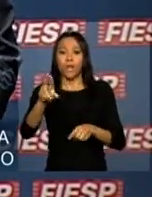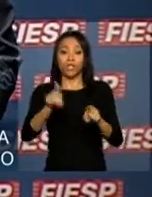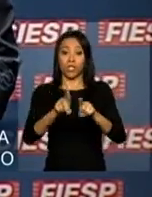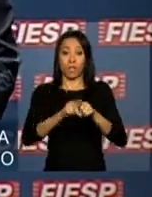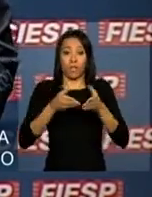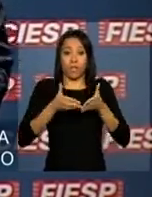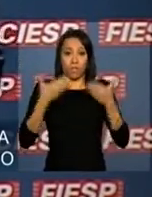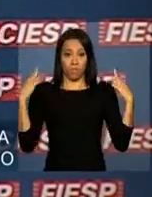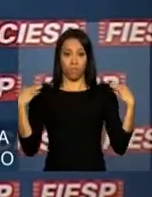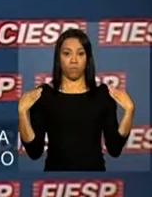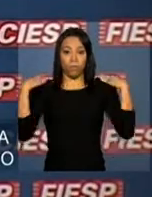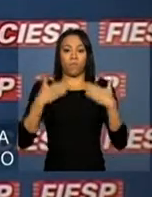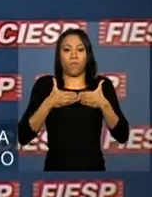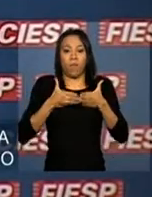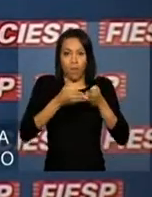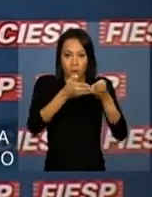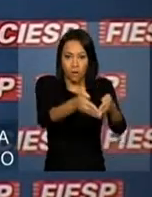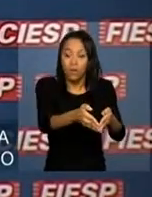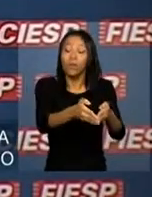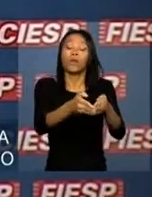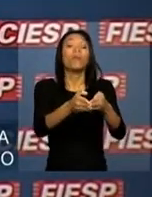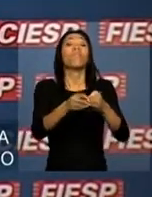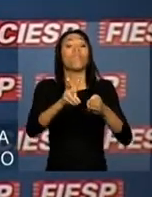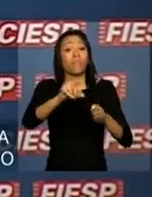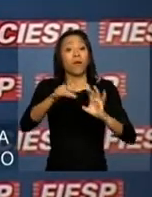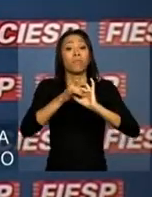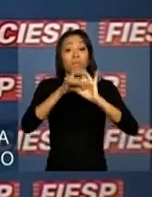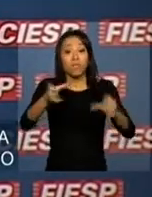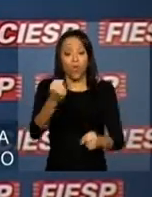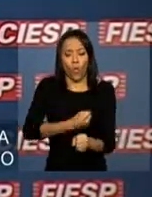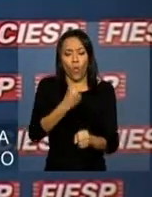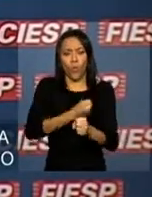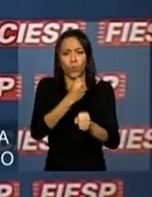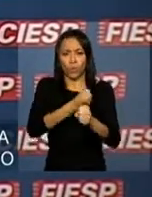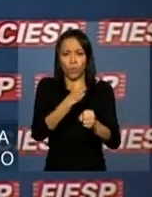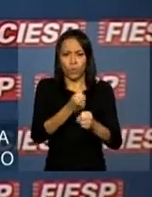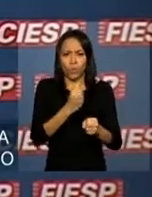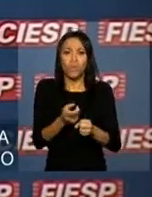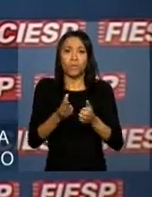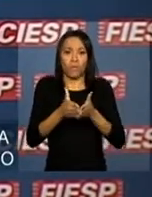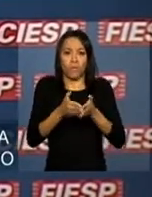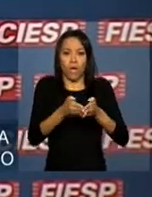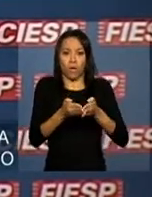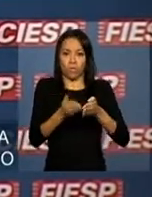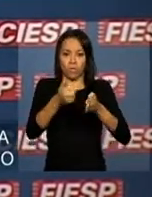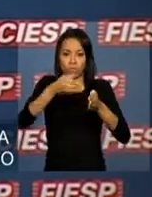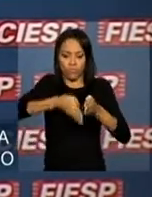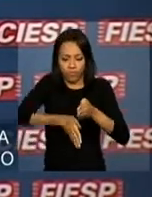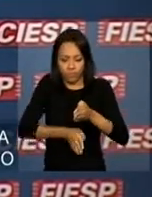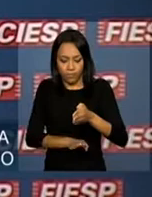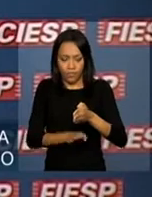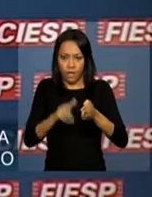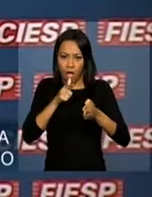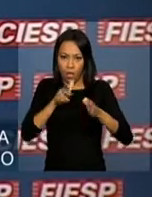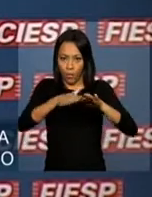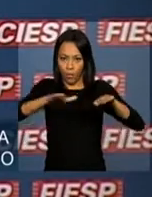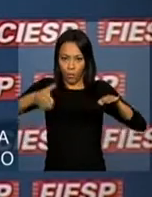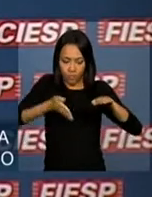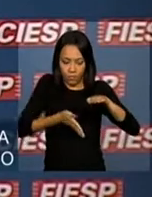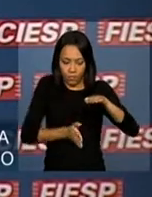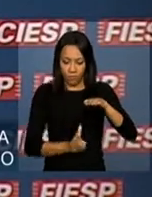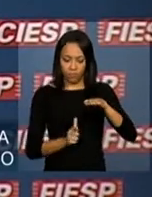permitirá ao Brasil construir submarinos, entre os quais o primeiro a propulsão nuclear.